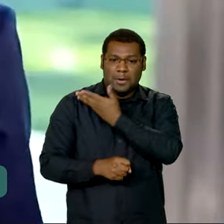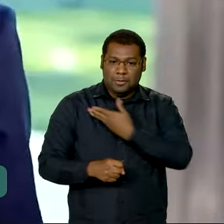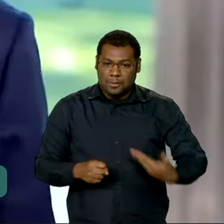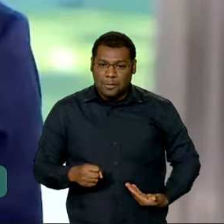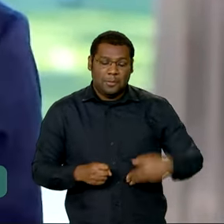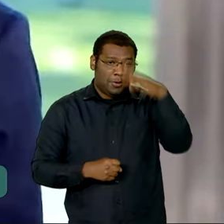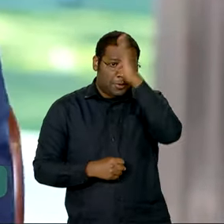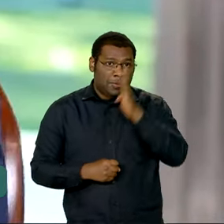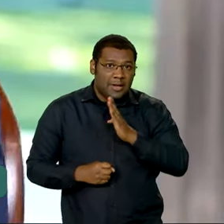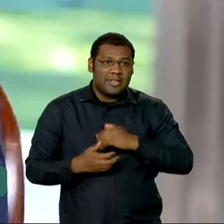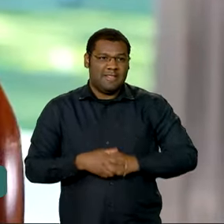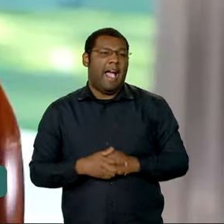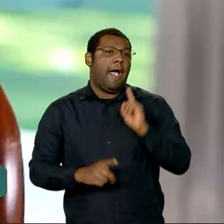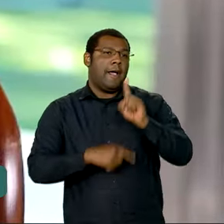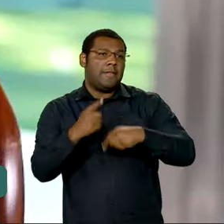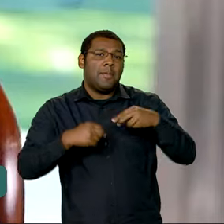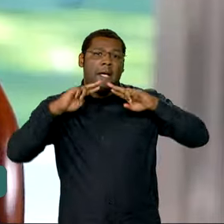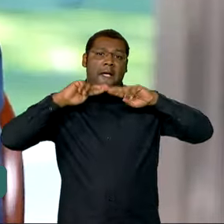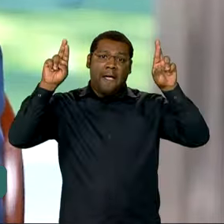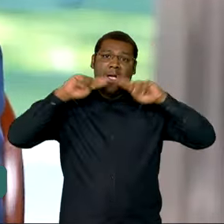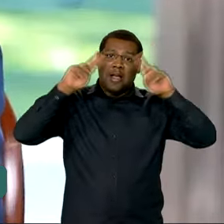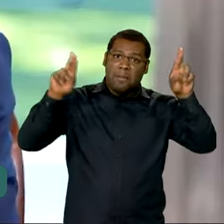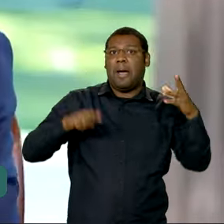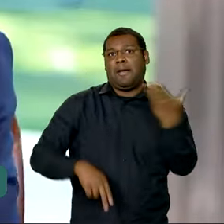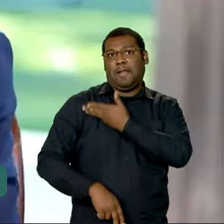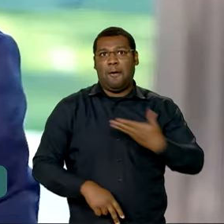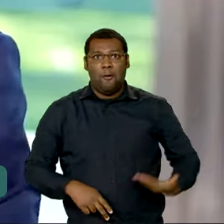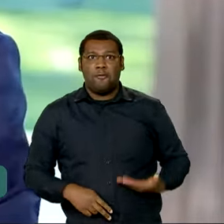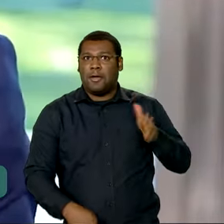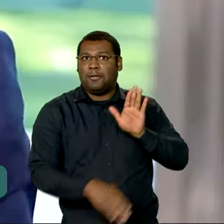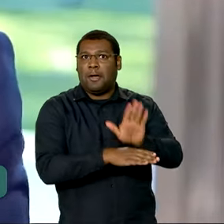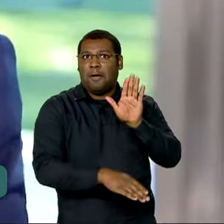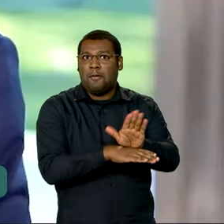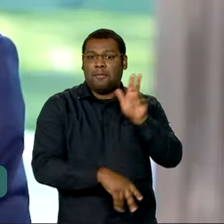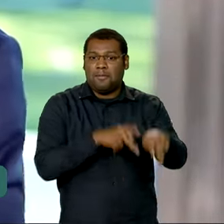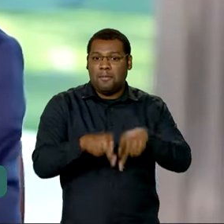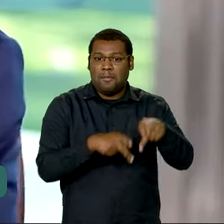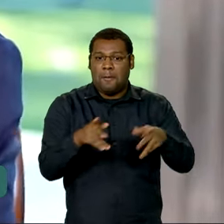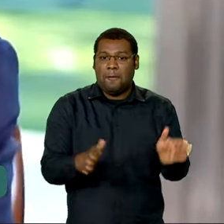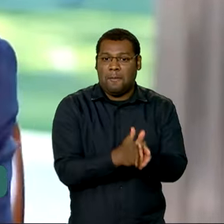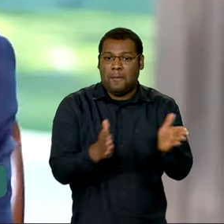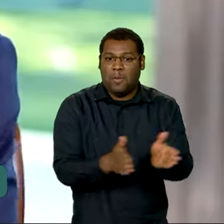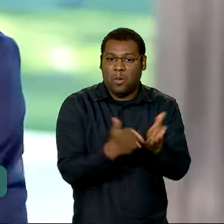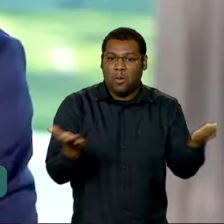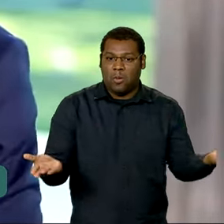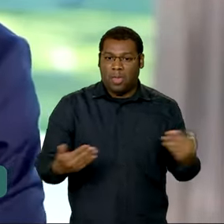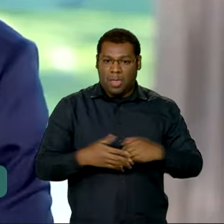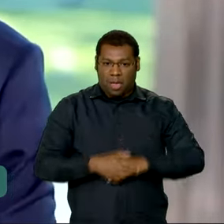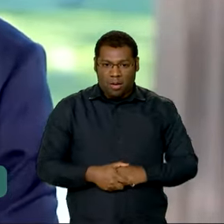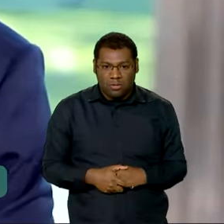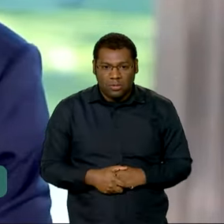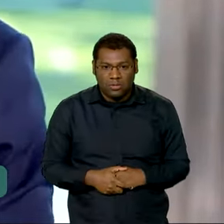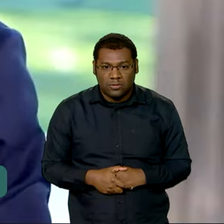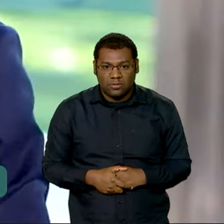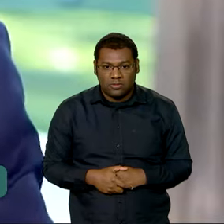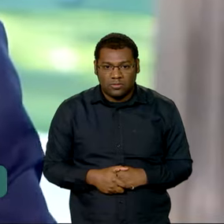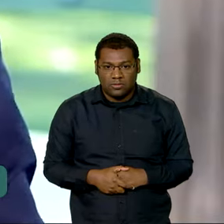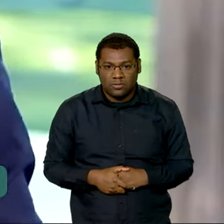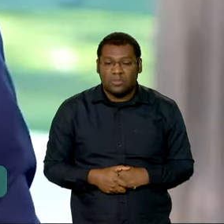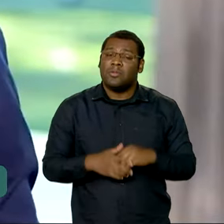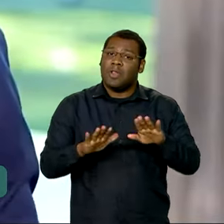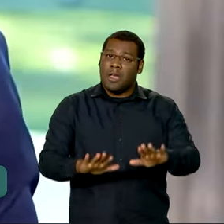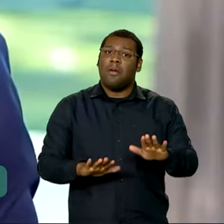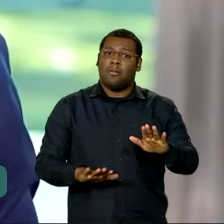daquilo que você está gastando com o povo pobre. É por isso que eu disse que não me venham querer que se faça qualquer ajuste em cima das